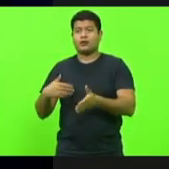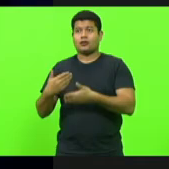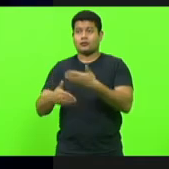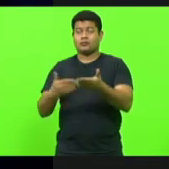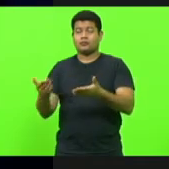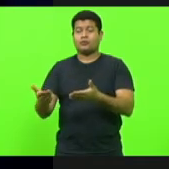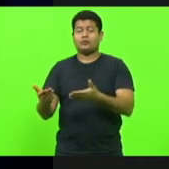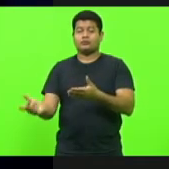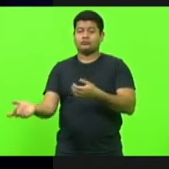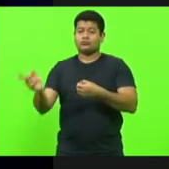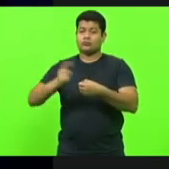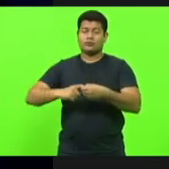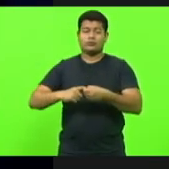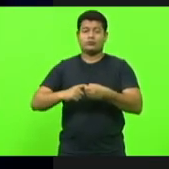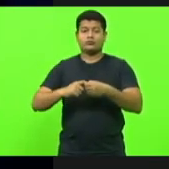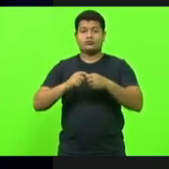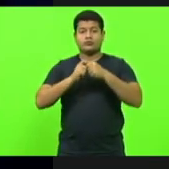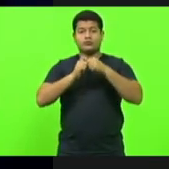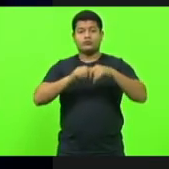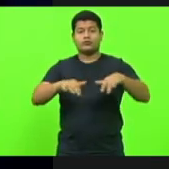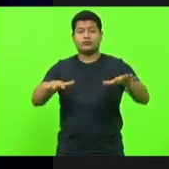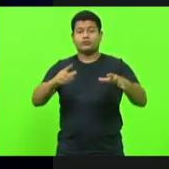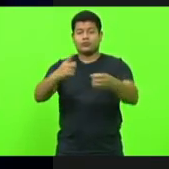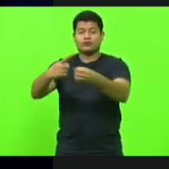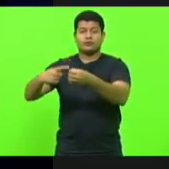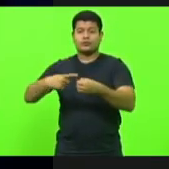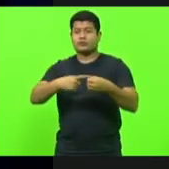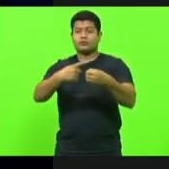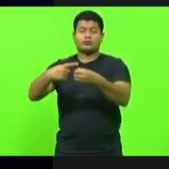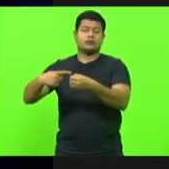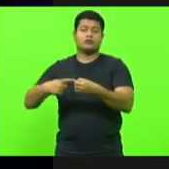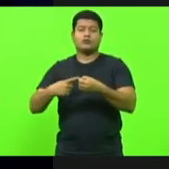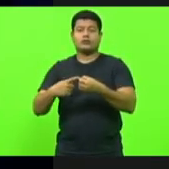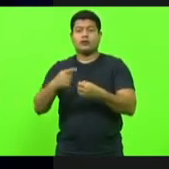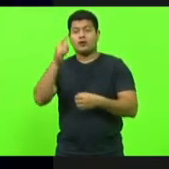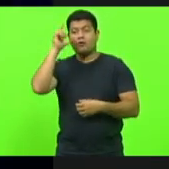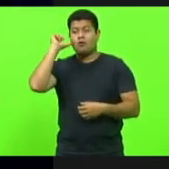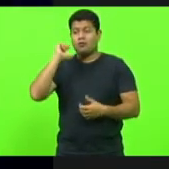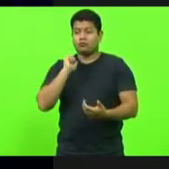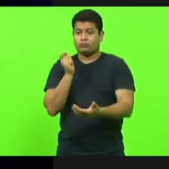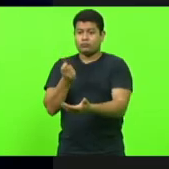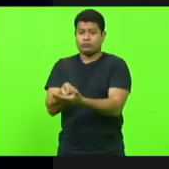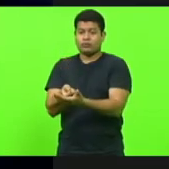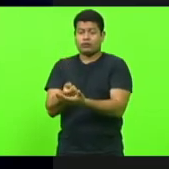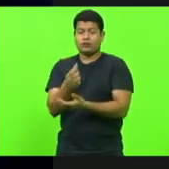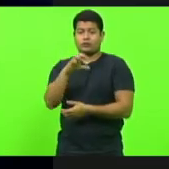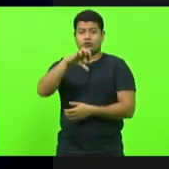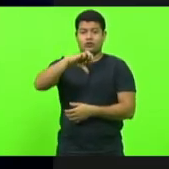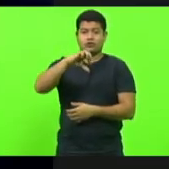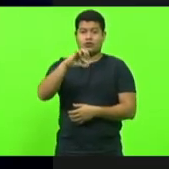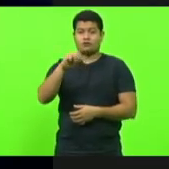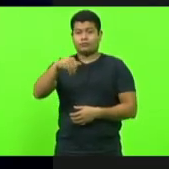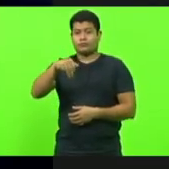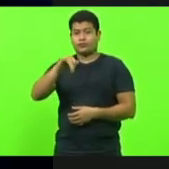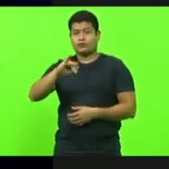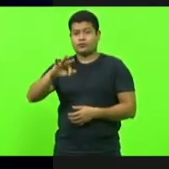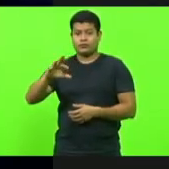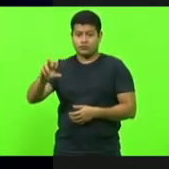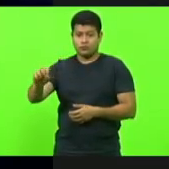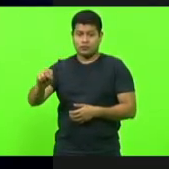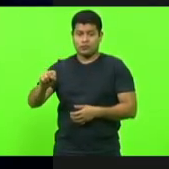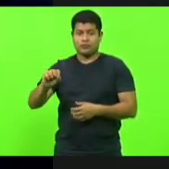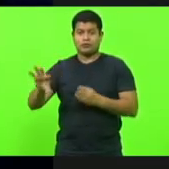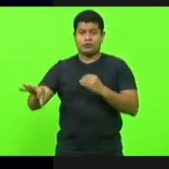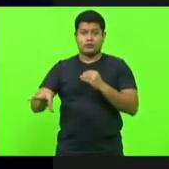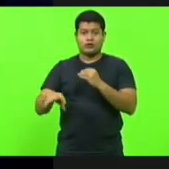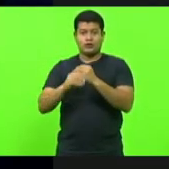municípios. E no dia de ontem foram pagos nove milhões de emendas que